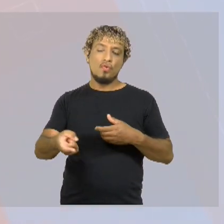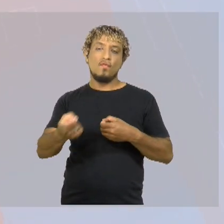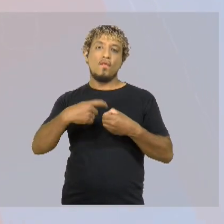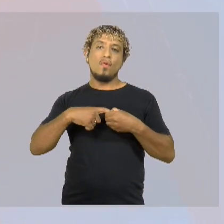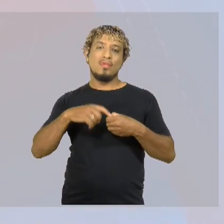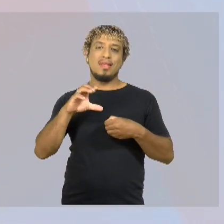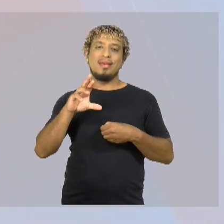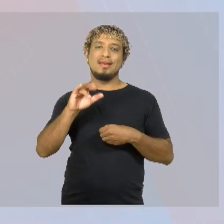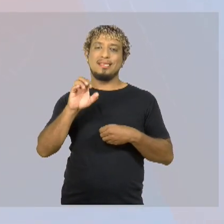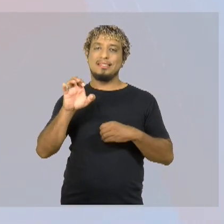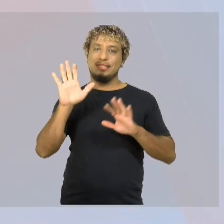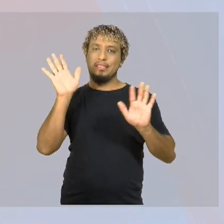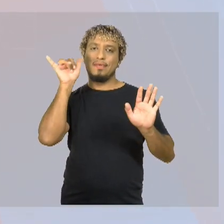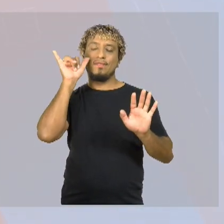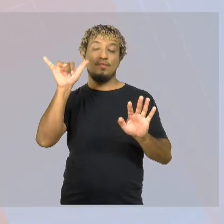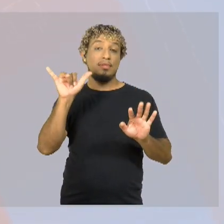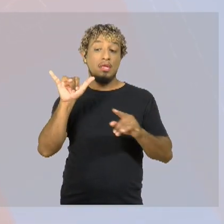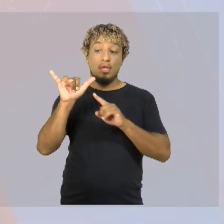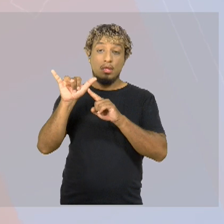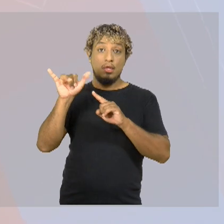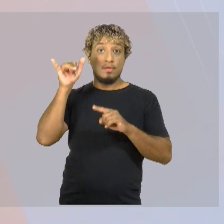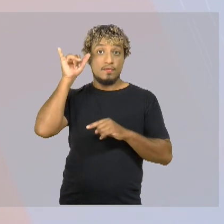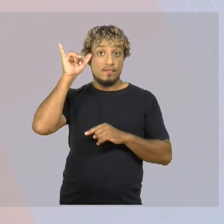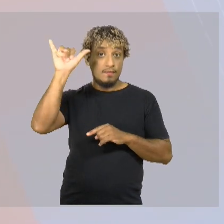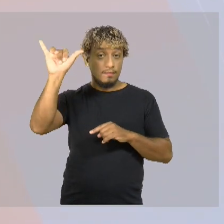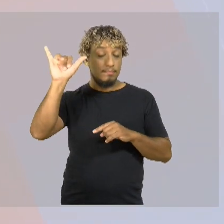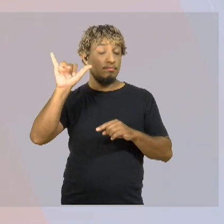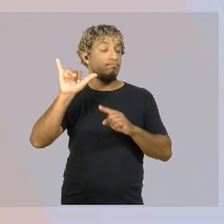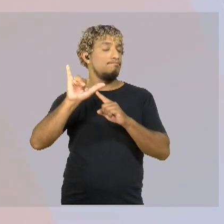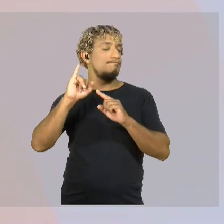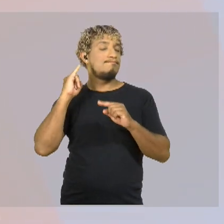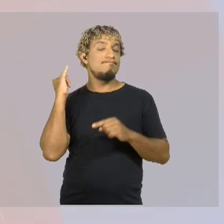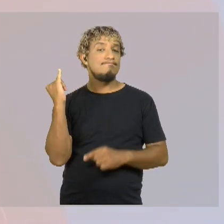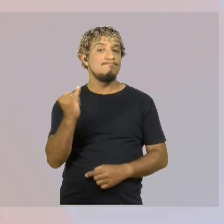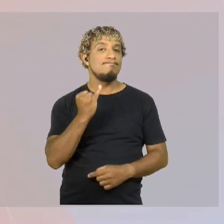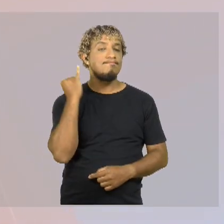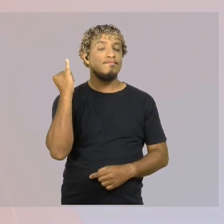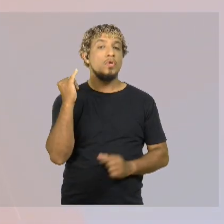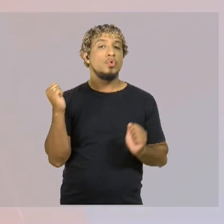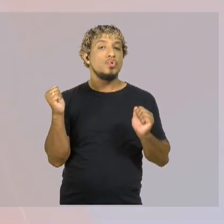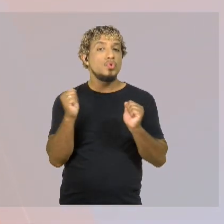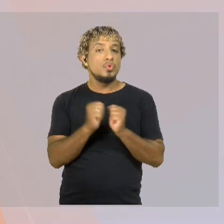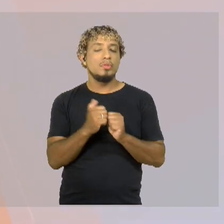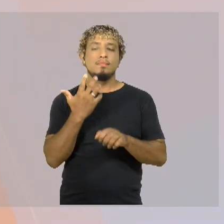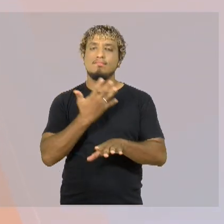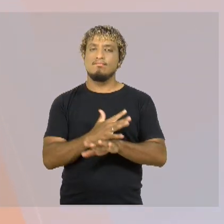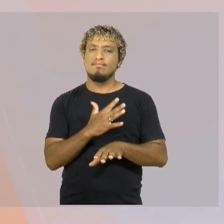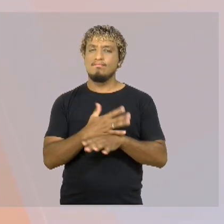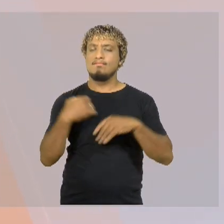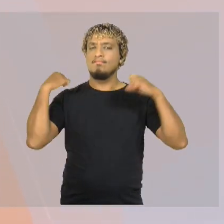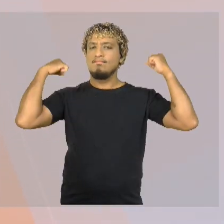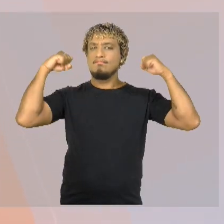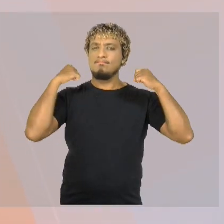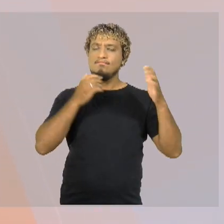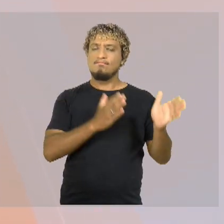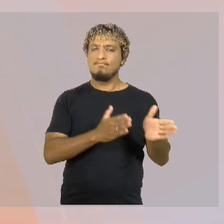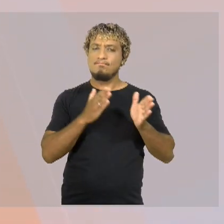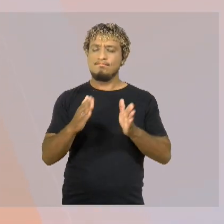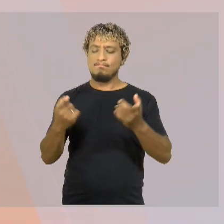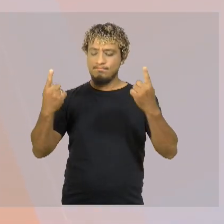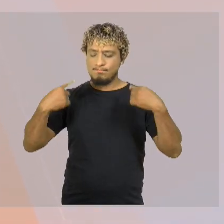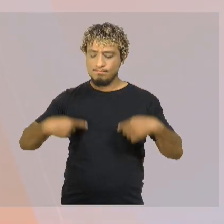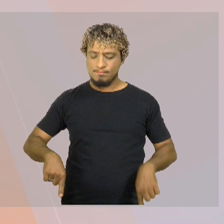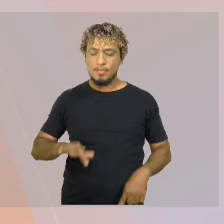prevenção, ela é muito bem trabalhada com a prática regulada de atividade física.